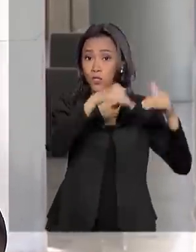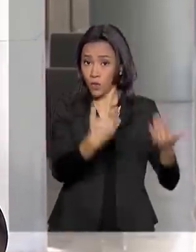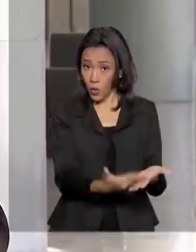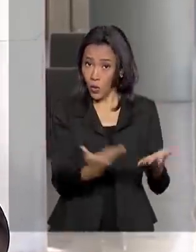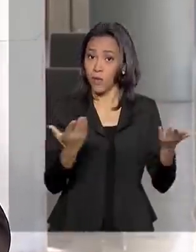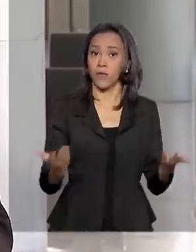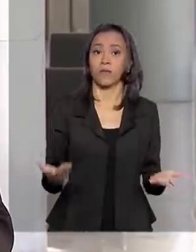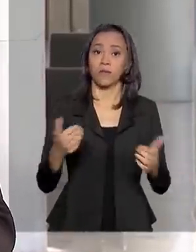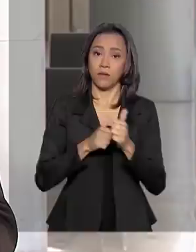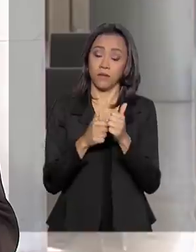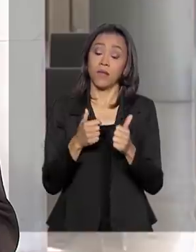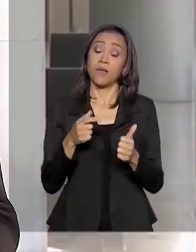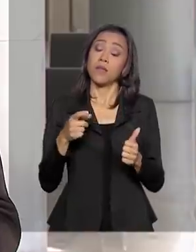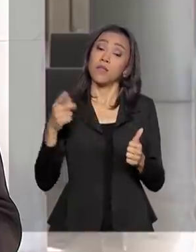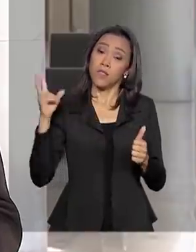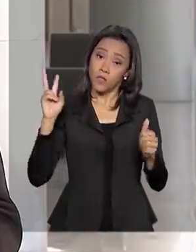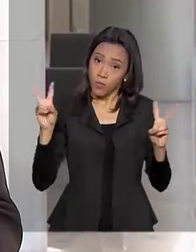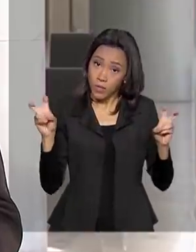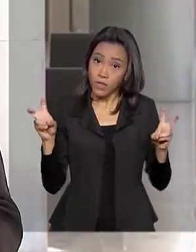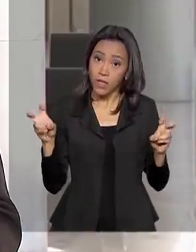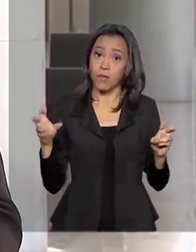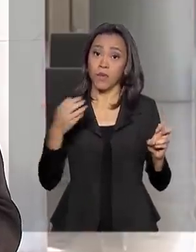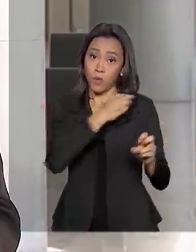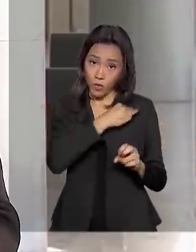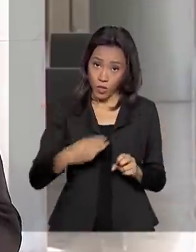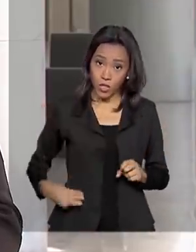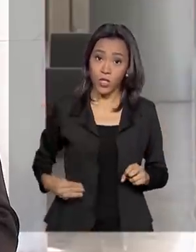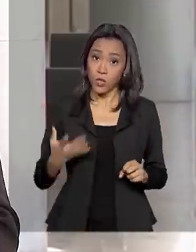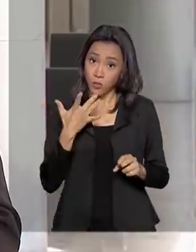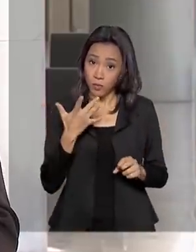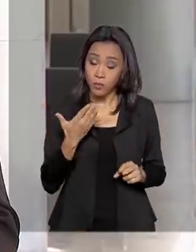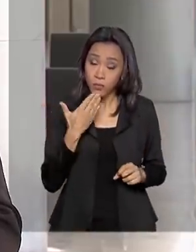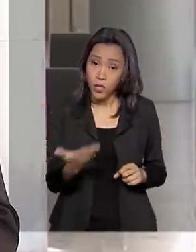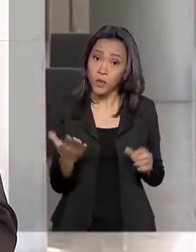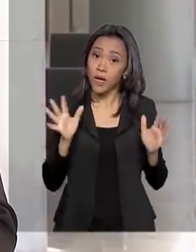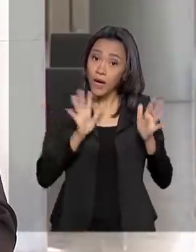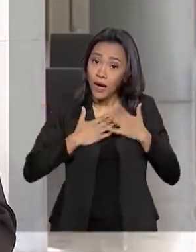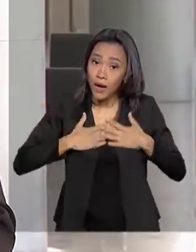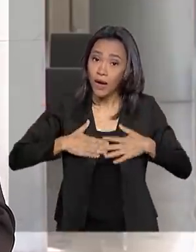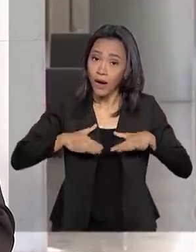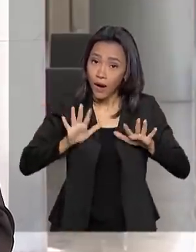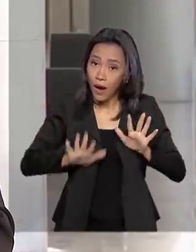Mandetta, sobre esse assunto, pediu ontem cautela. Vamos assistir.